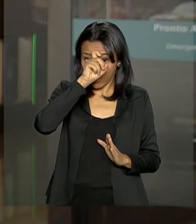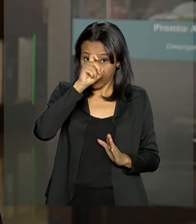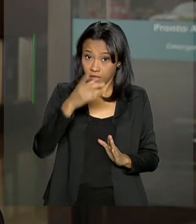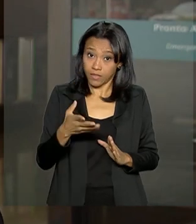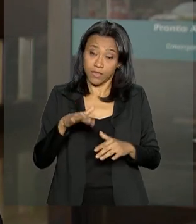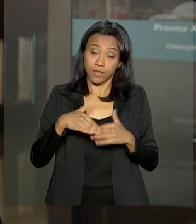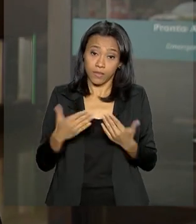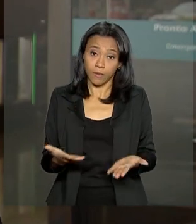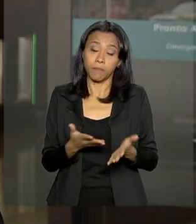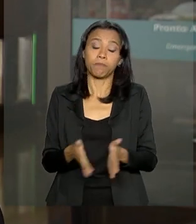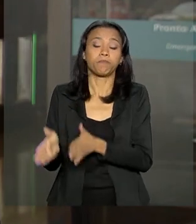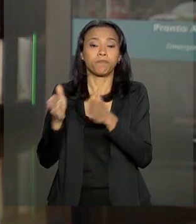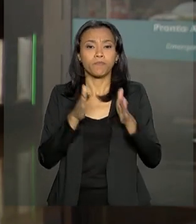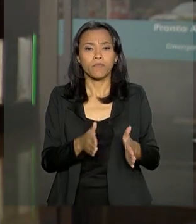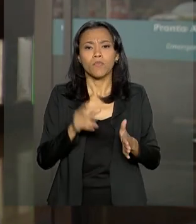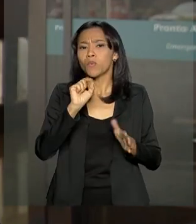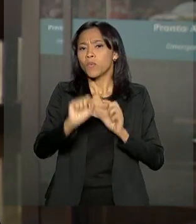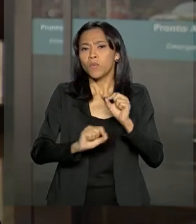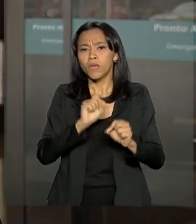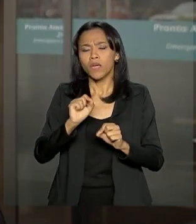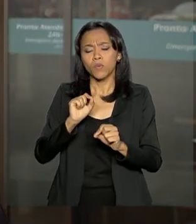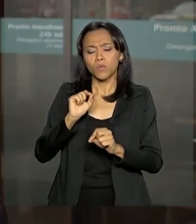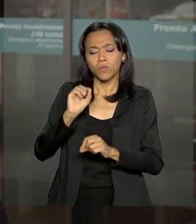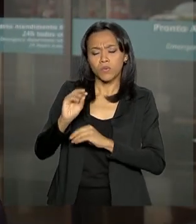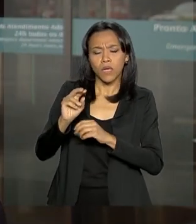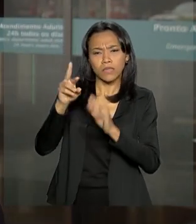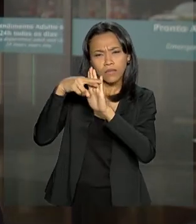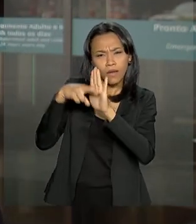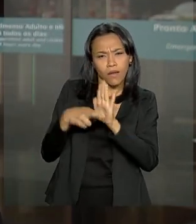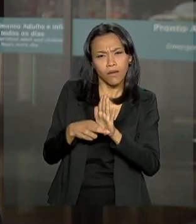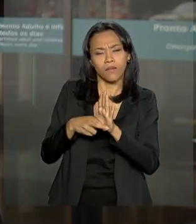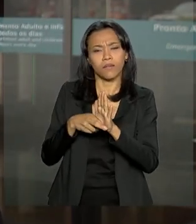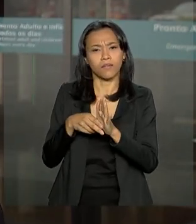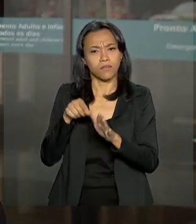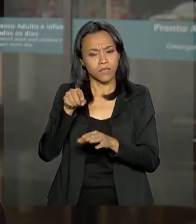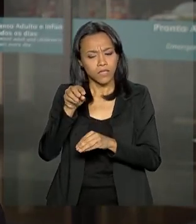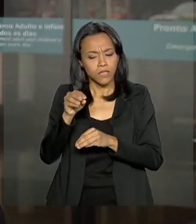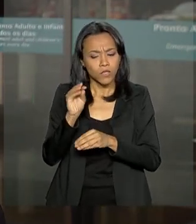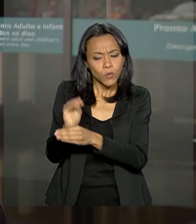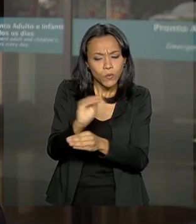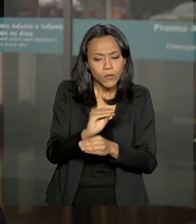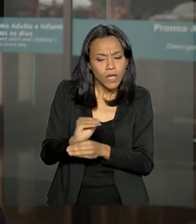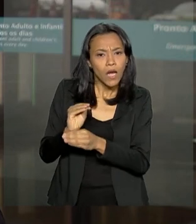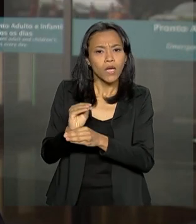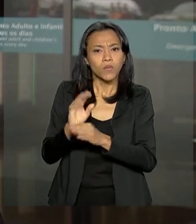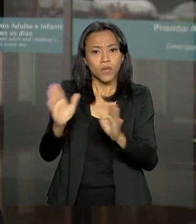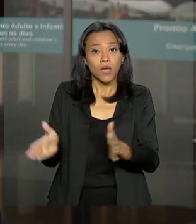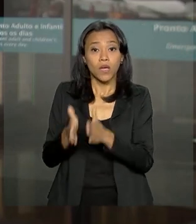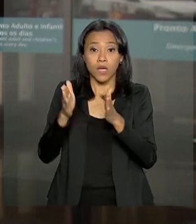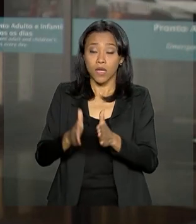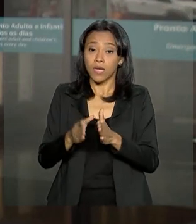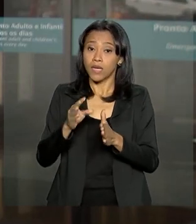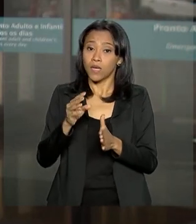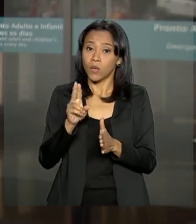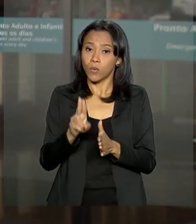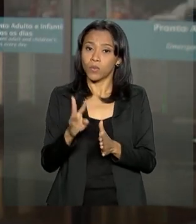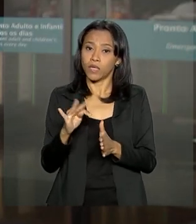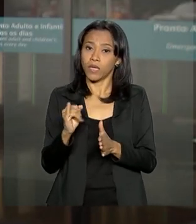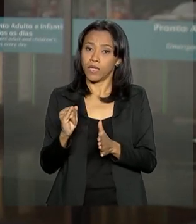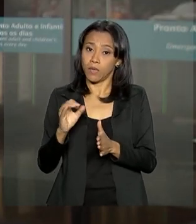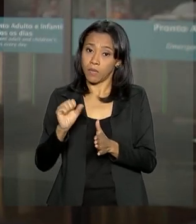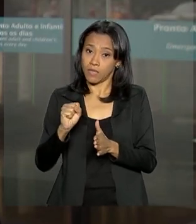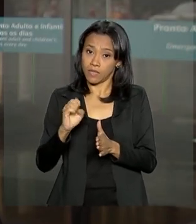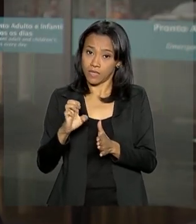Einstein. No entanto, o regime de cuidados com o paciente evoluiu de uma UTI semi-intensiva